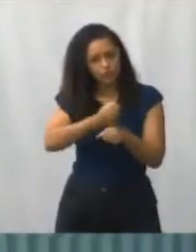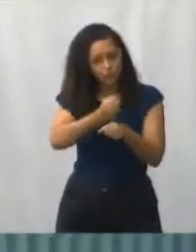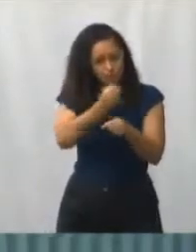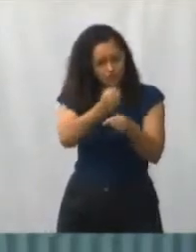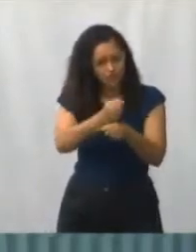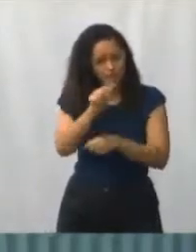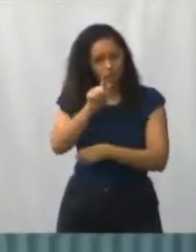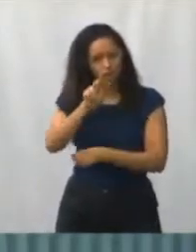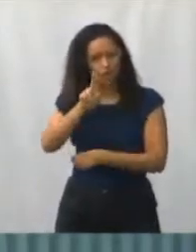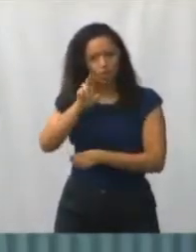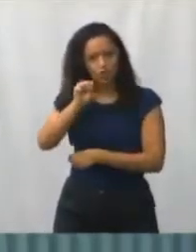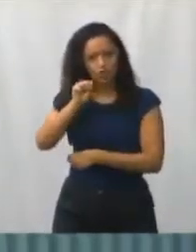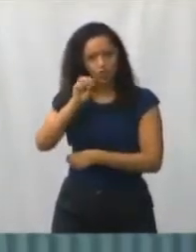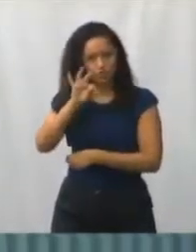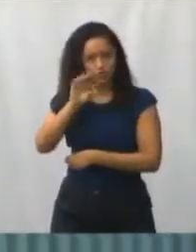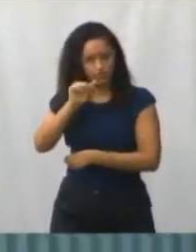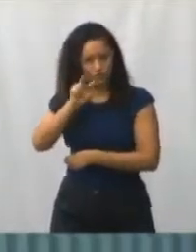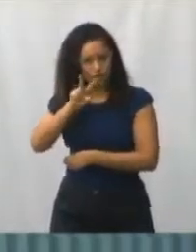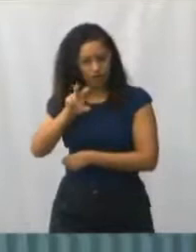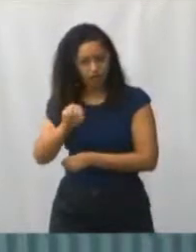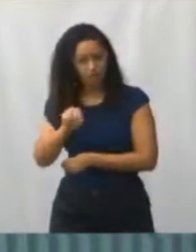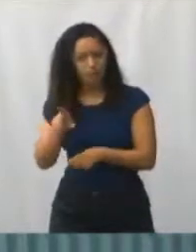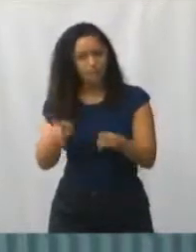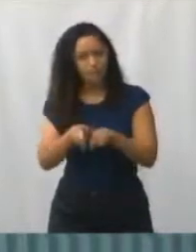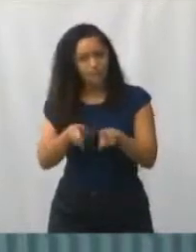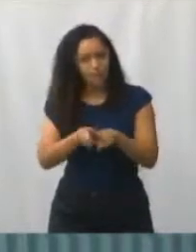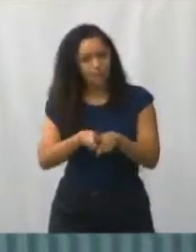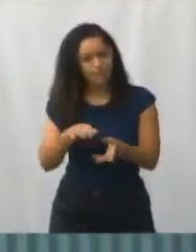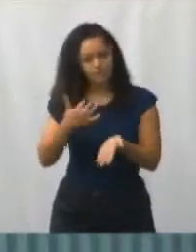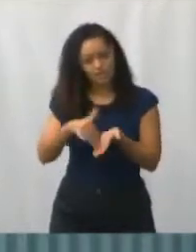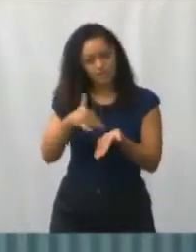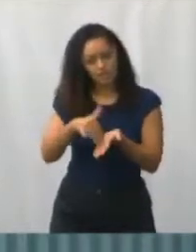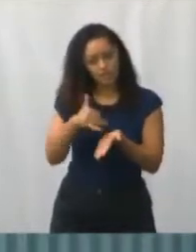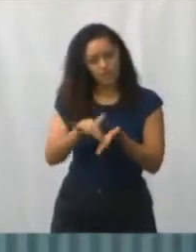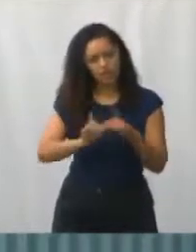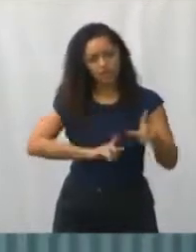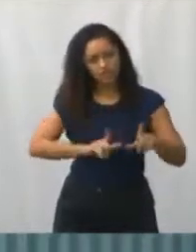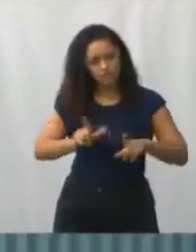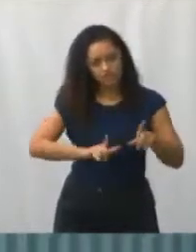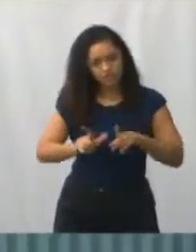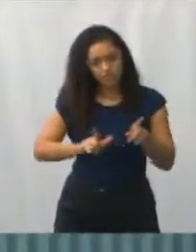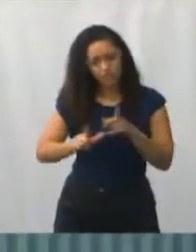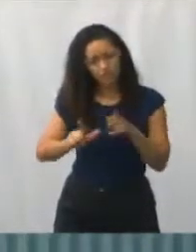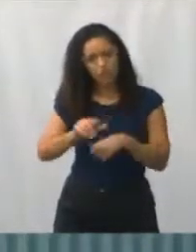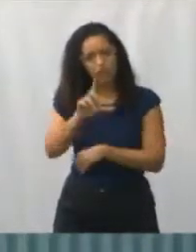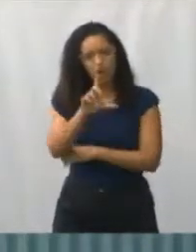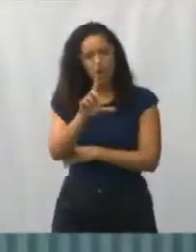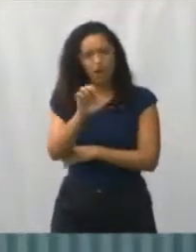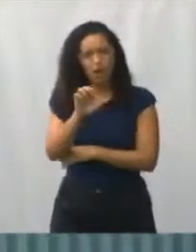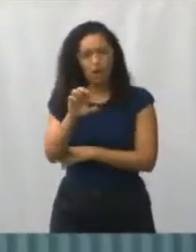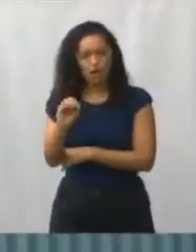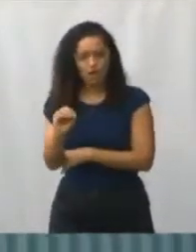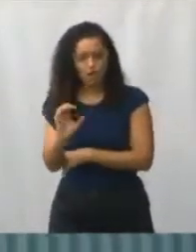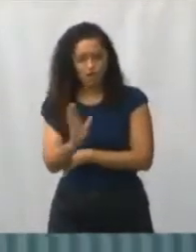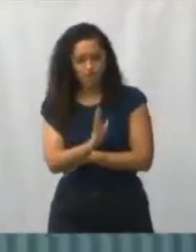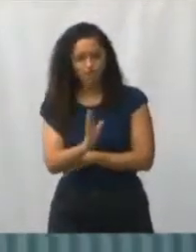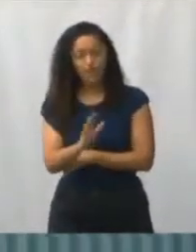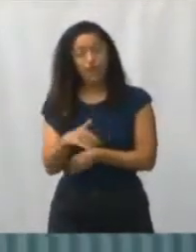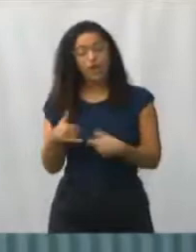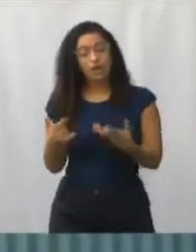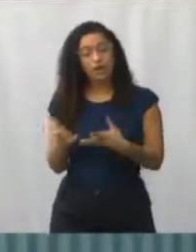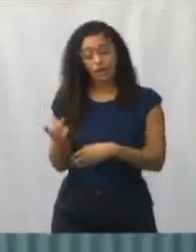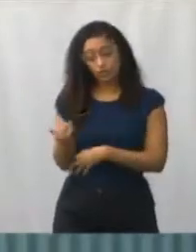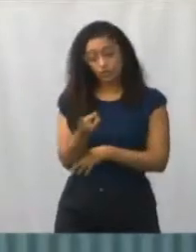e o secretário de serviço, Léo Formigão. E ficou acertado que num primeiro momento eles vão dar uma melhorada naquele